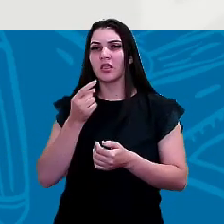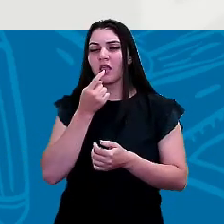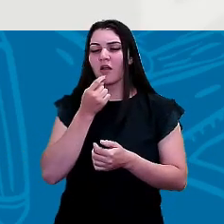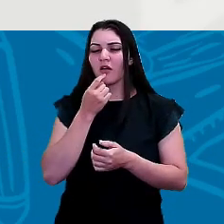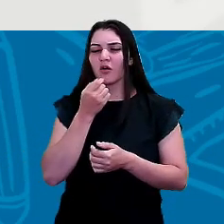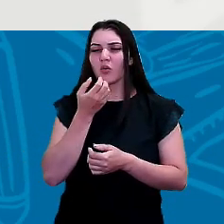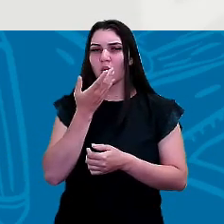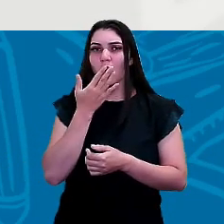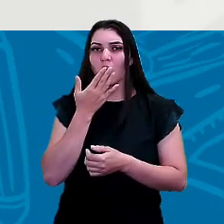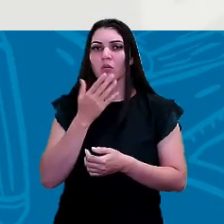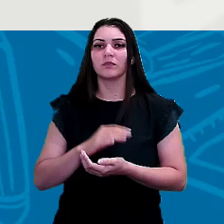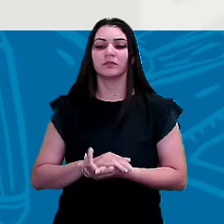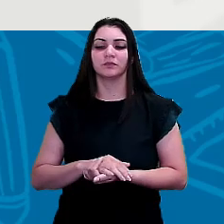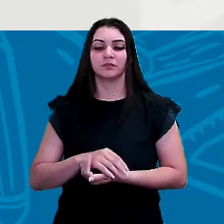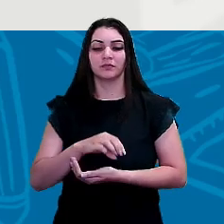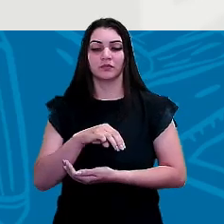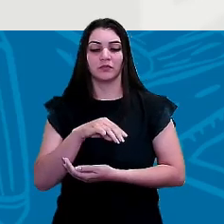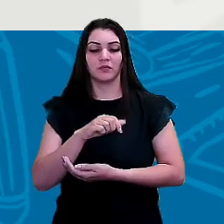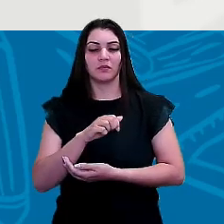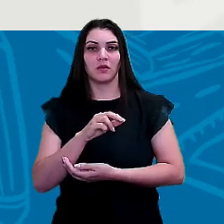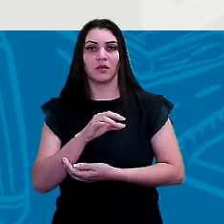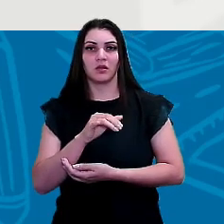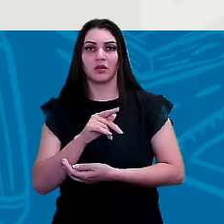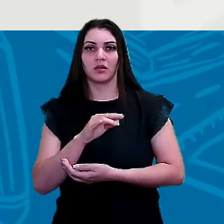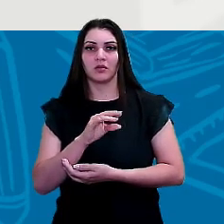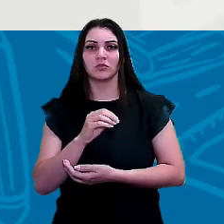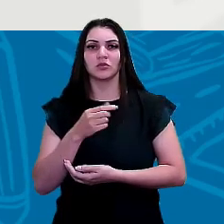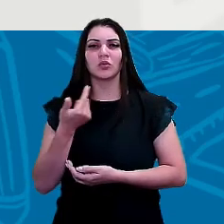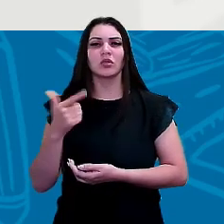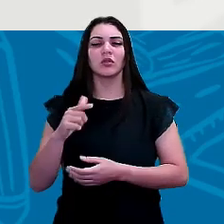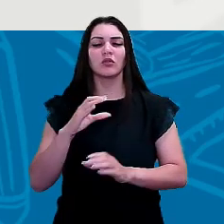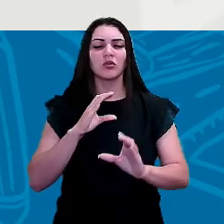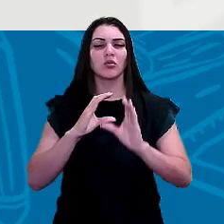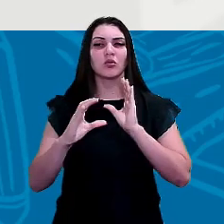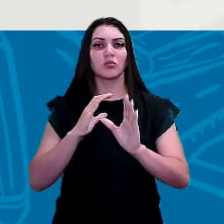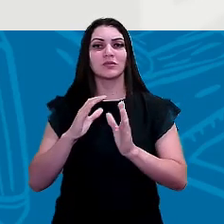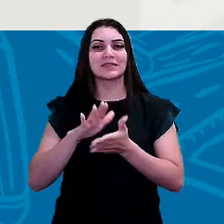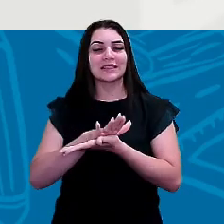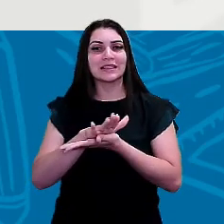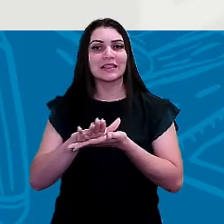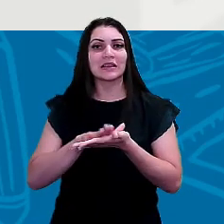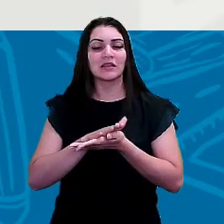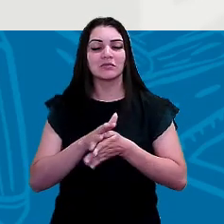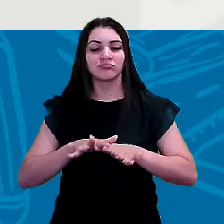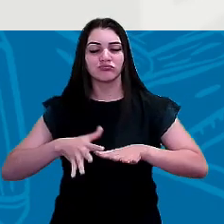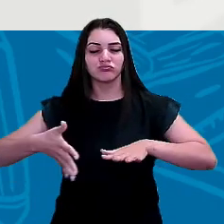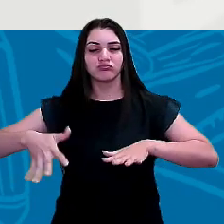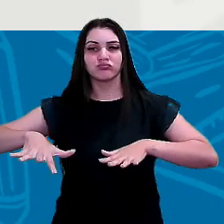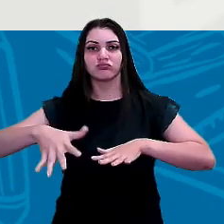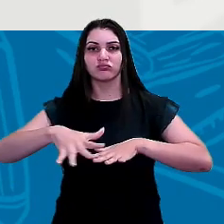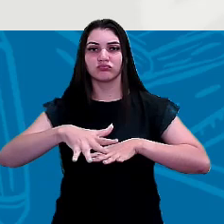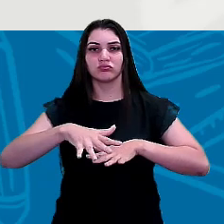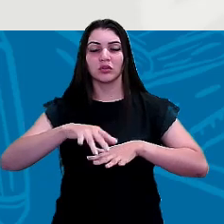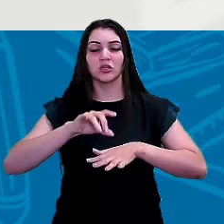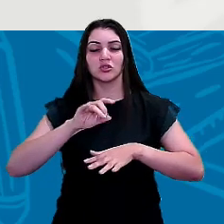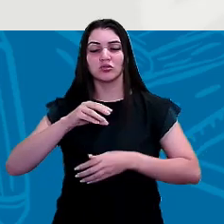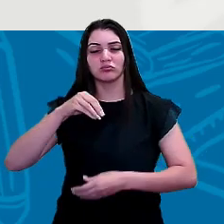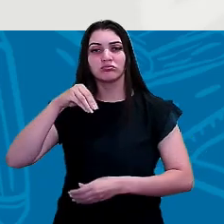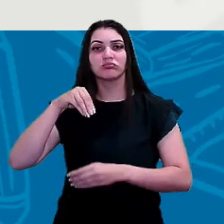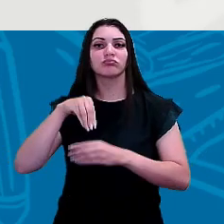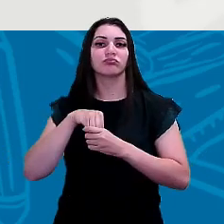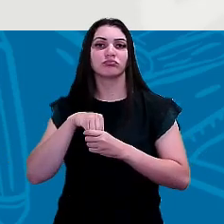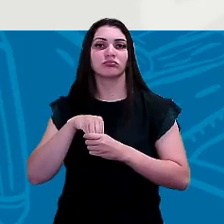é o mar Cáspio, né? Então, ele vê que ele não tem comunicação nenhuma com o oceano. Ele está totalmente dentro